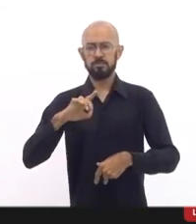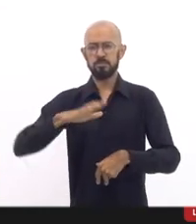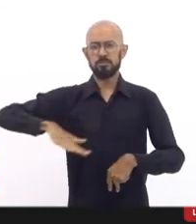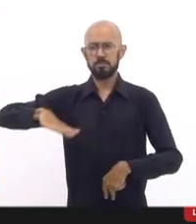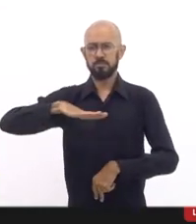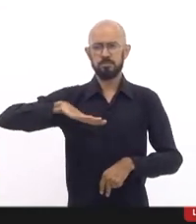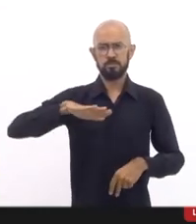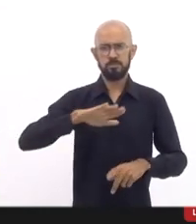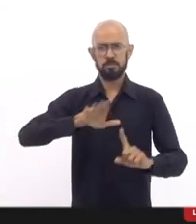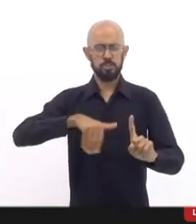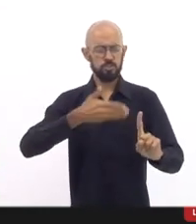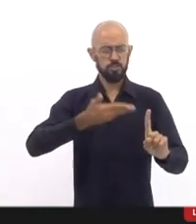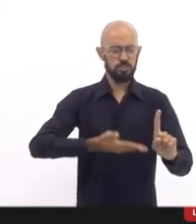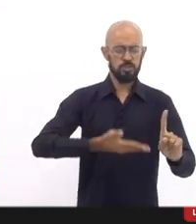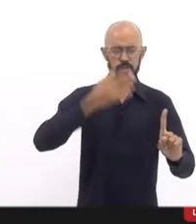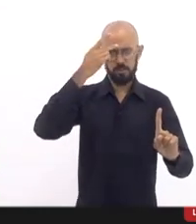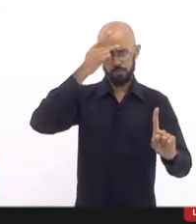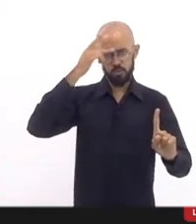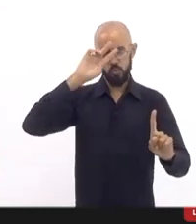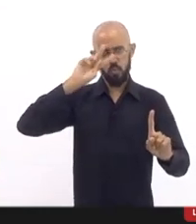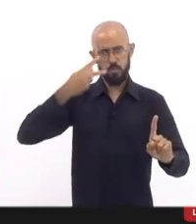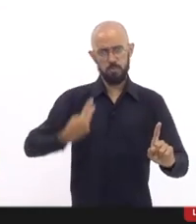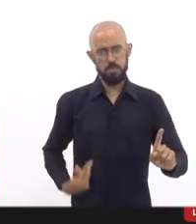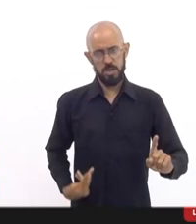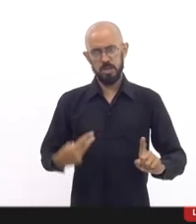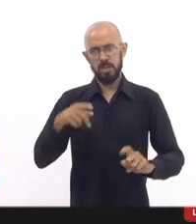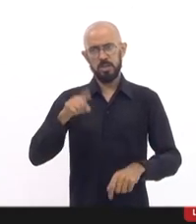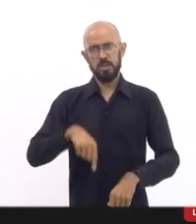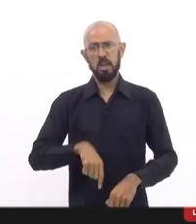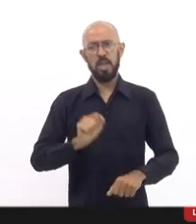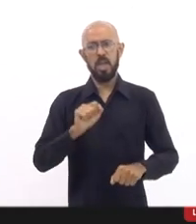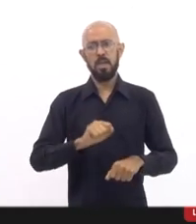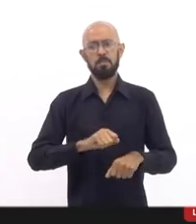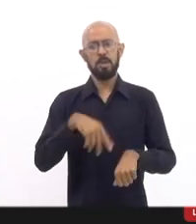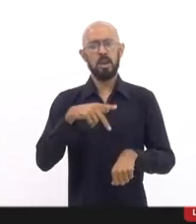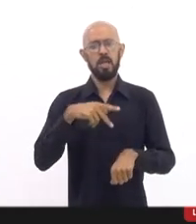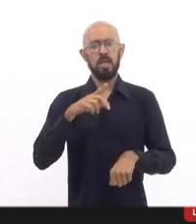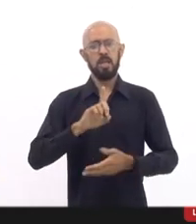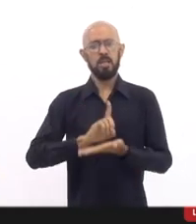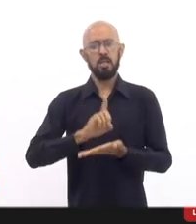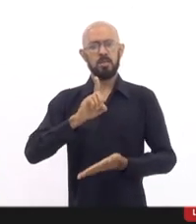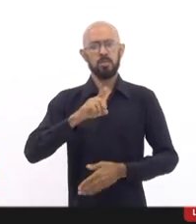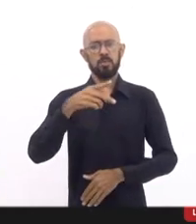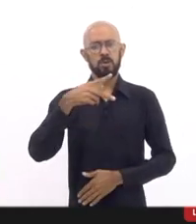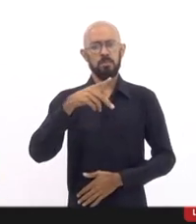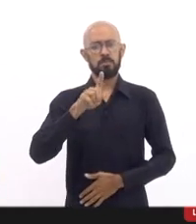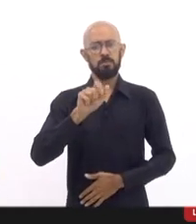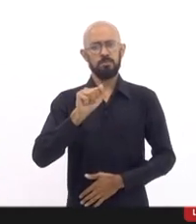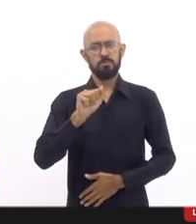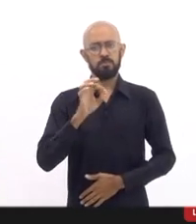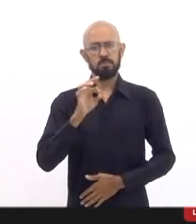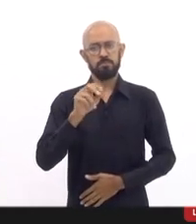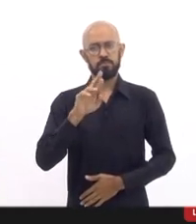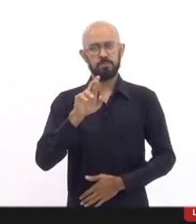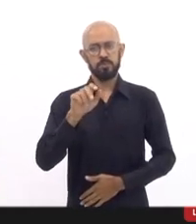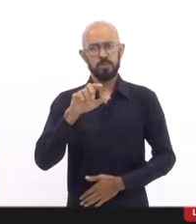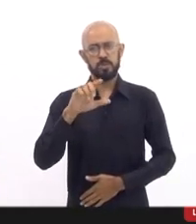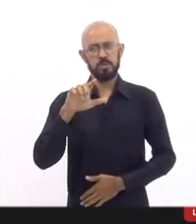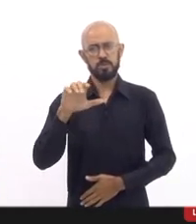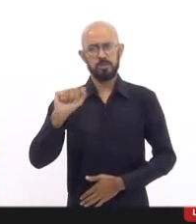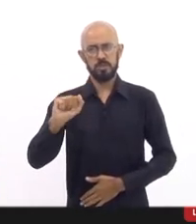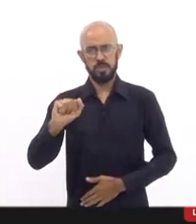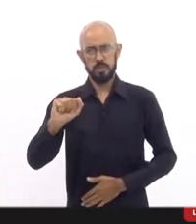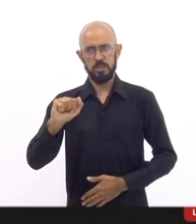dignidade da pessoa humana, exercida pela doutora Patrícia Carvão, que não pôde estar conosco e, ao final, vou explicar porquê.